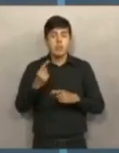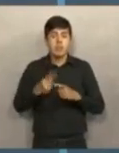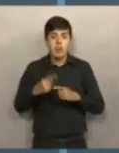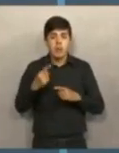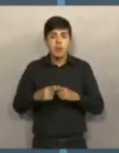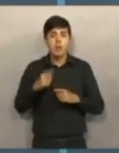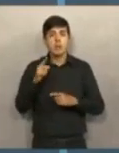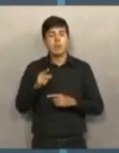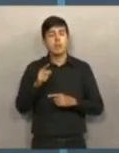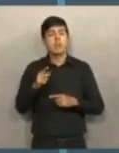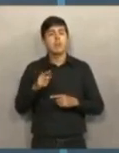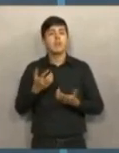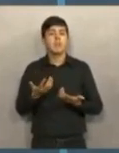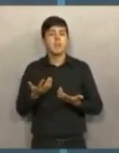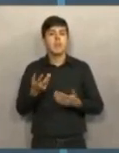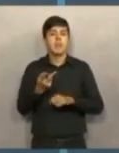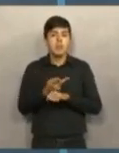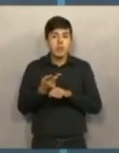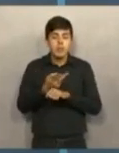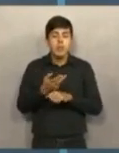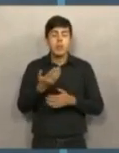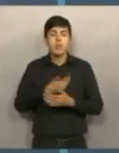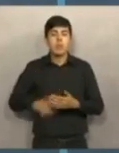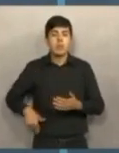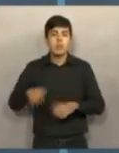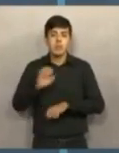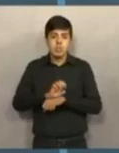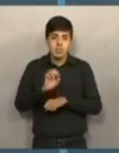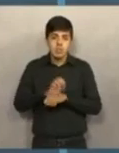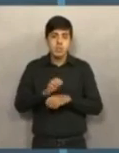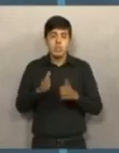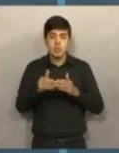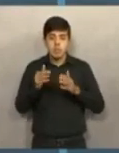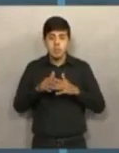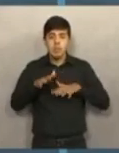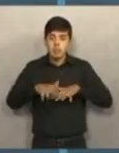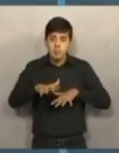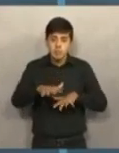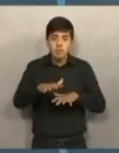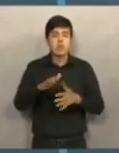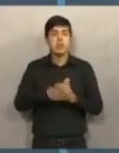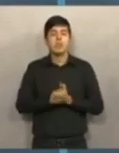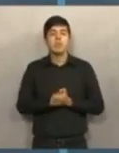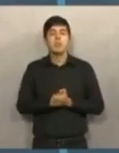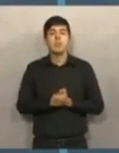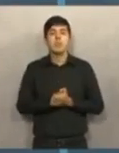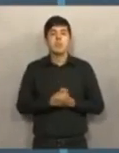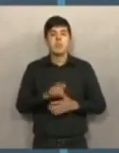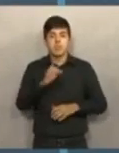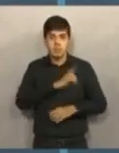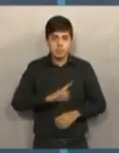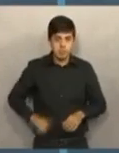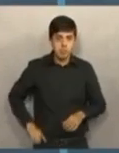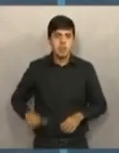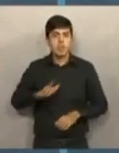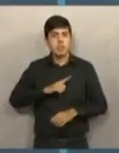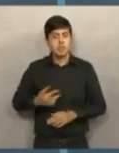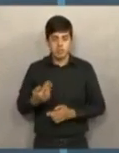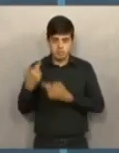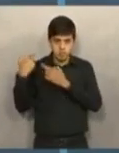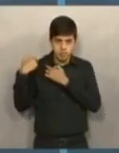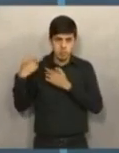senhor não foi ao governo do estado cobrar, fazer manifestação? O senhor é deputado, tem essa